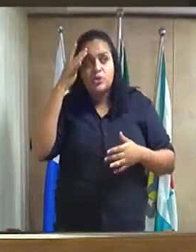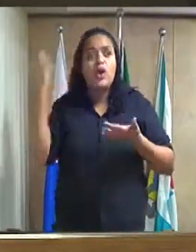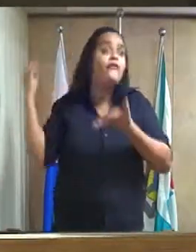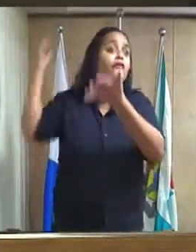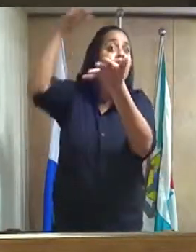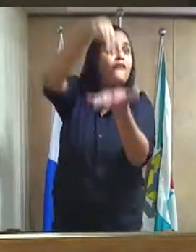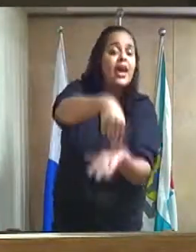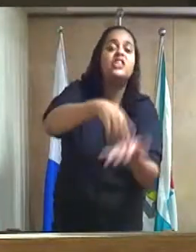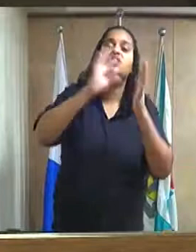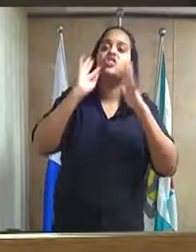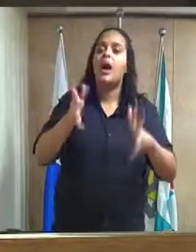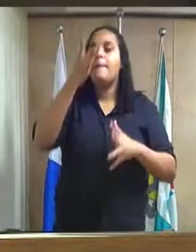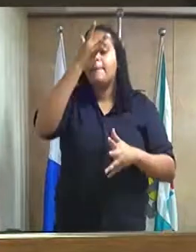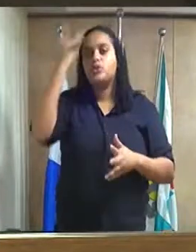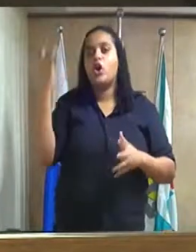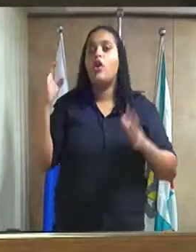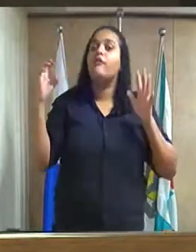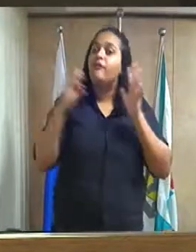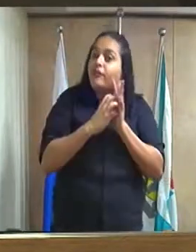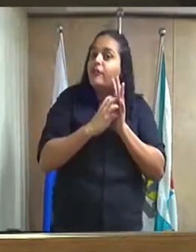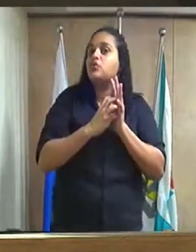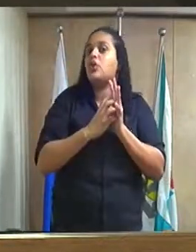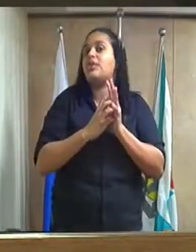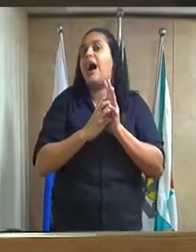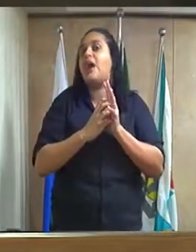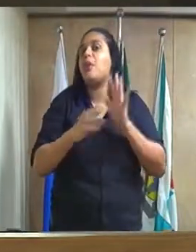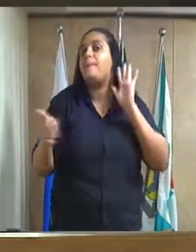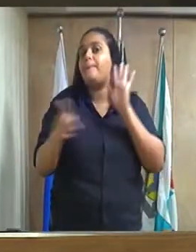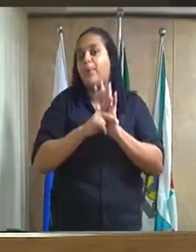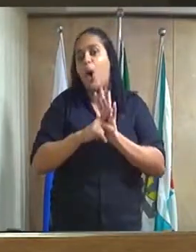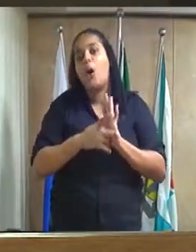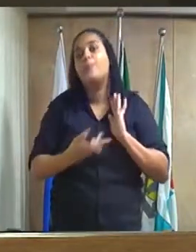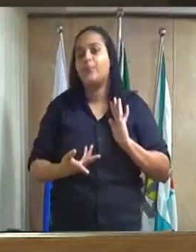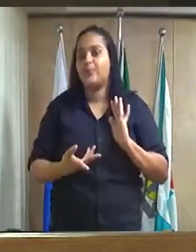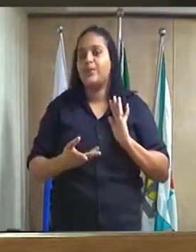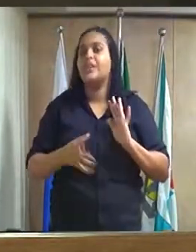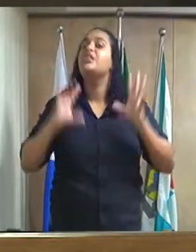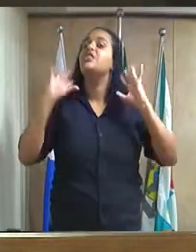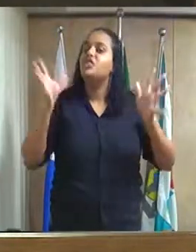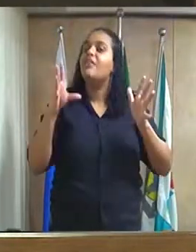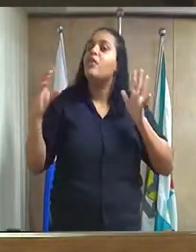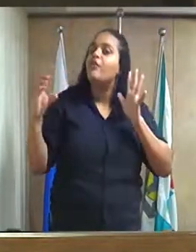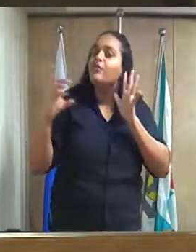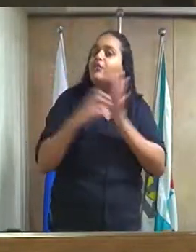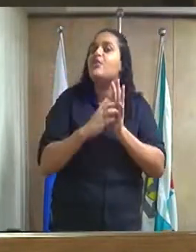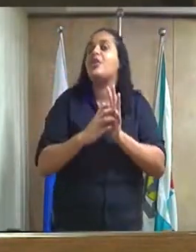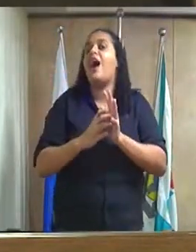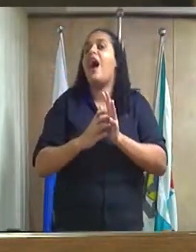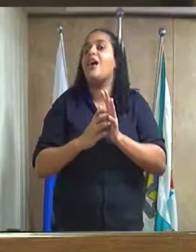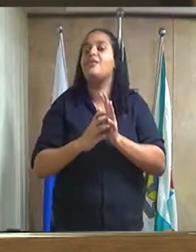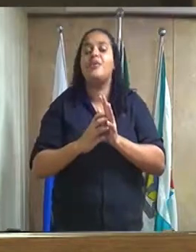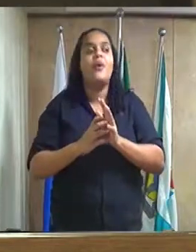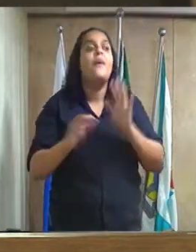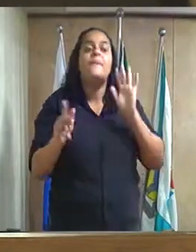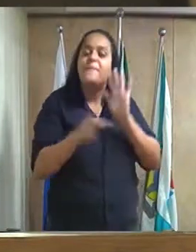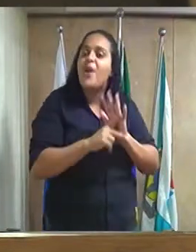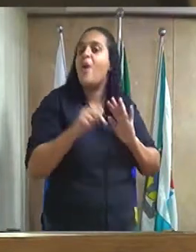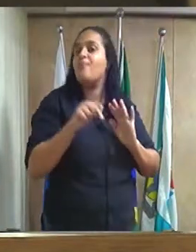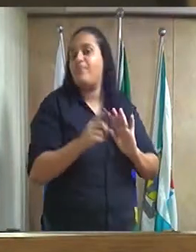do nosso município não eles mudam do Rio para cá mas já traz os seus empregados e aí não quer pagar